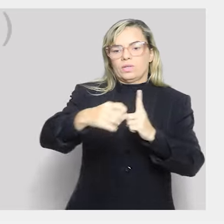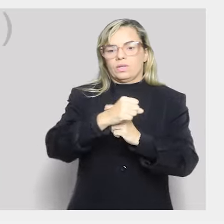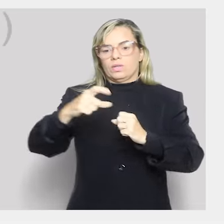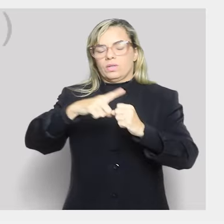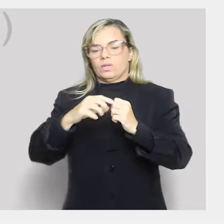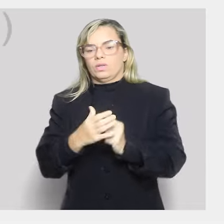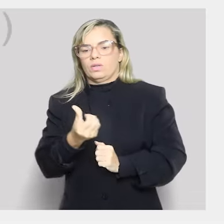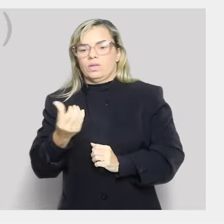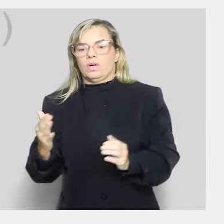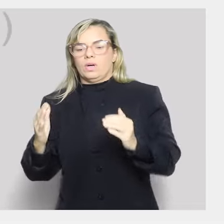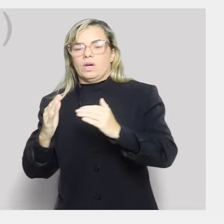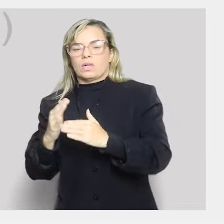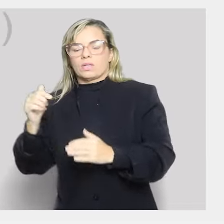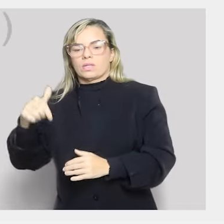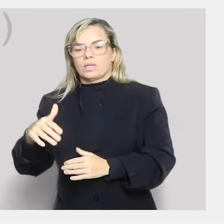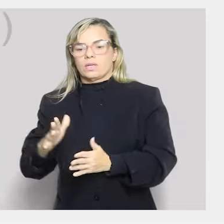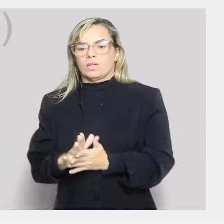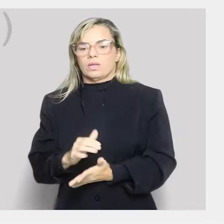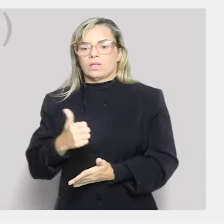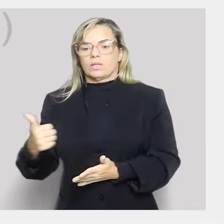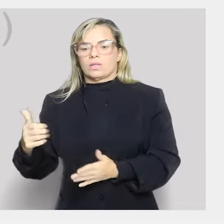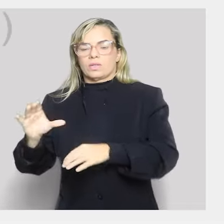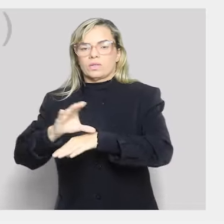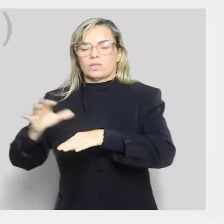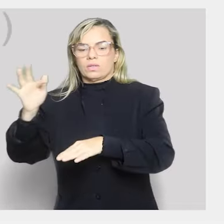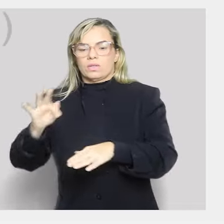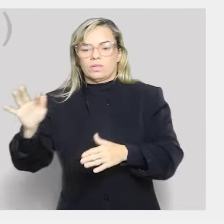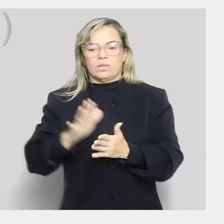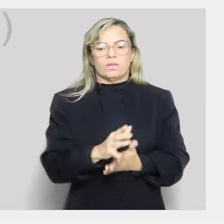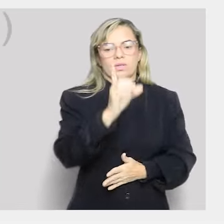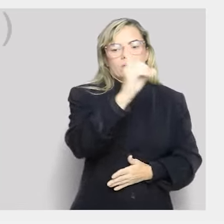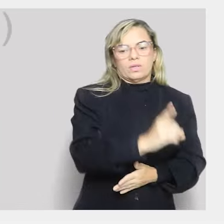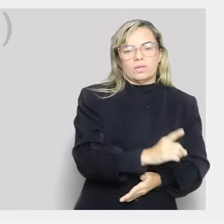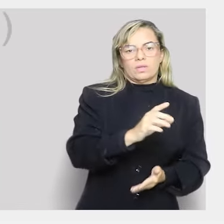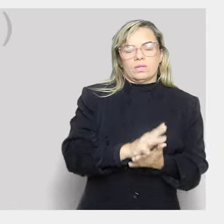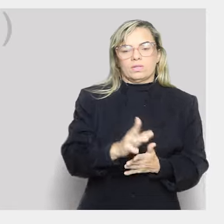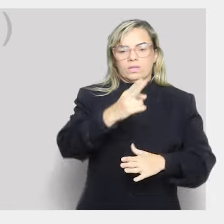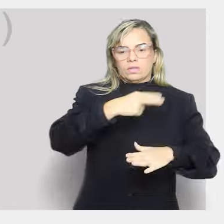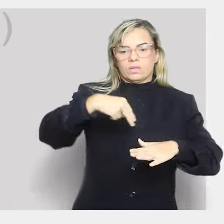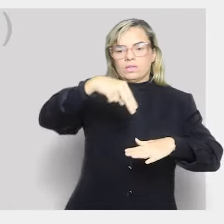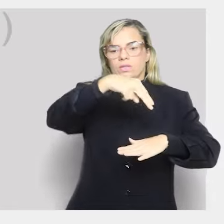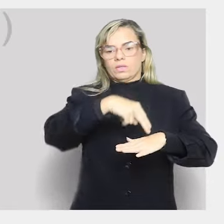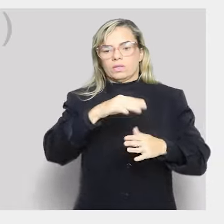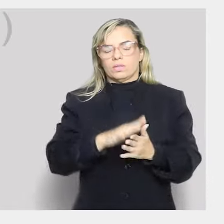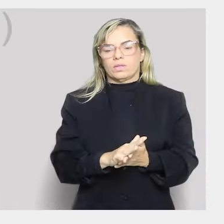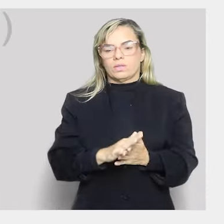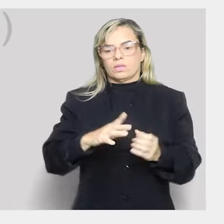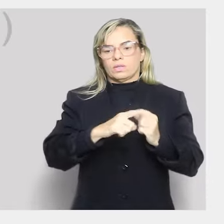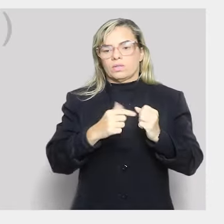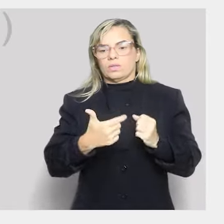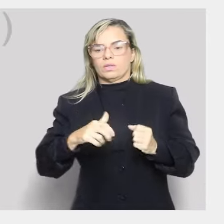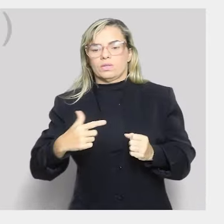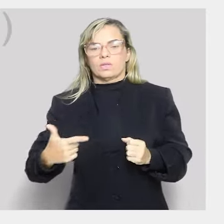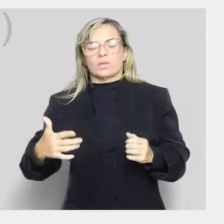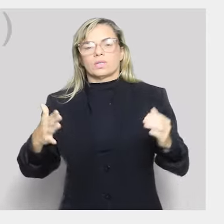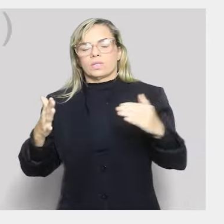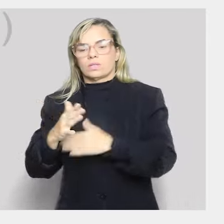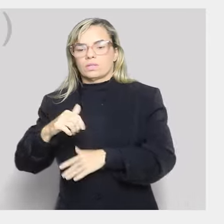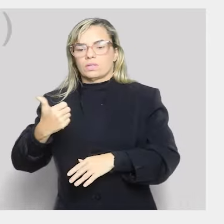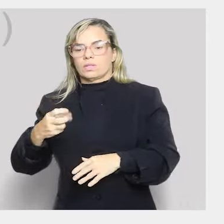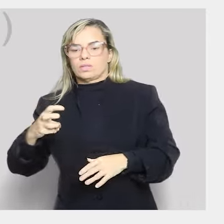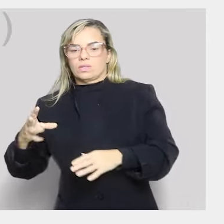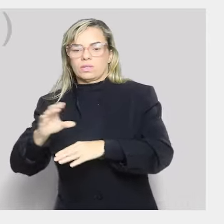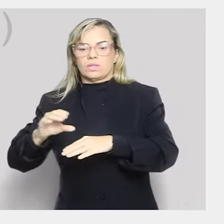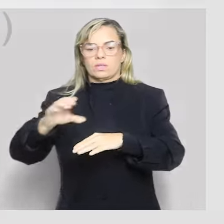6º ao artigo 11 da Constituição. Direitos de nacionalidade, do 12 e do 13, e direitos políticos do